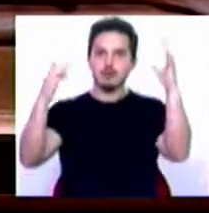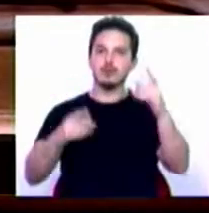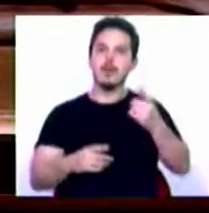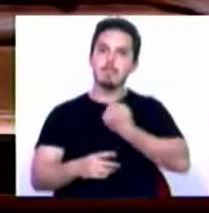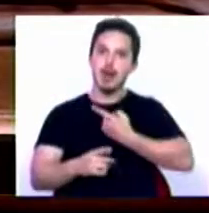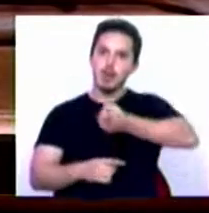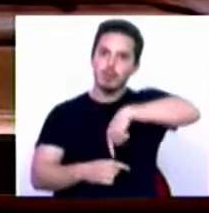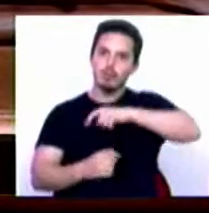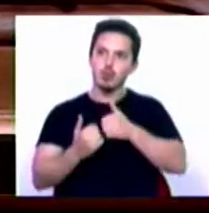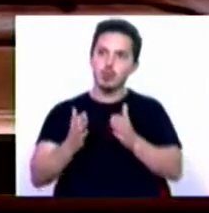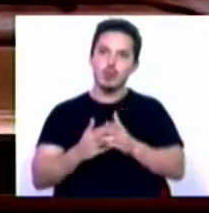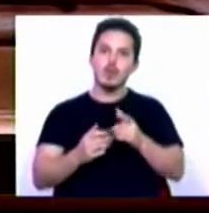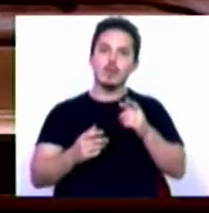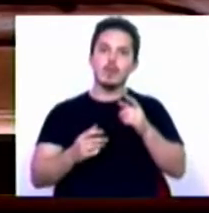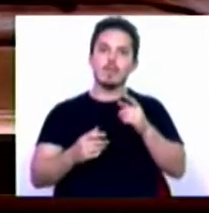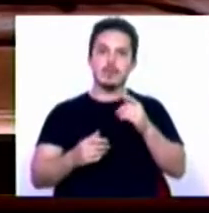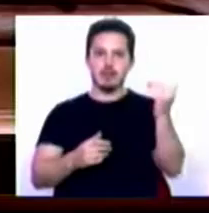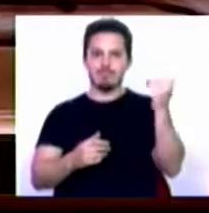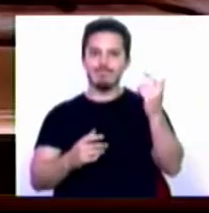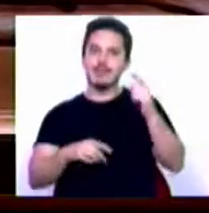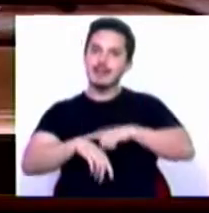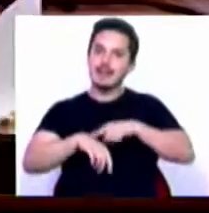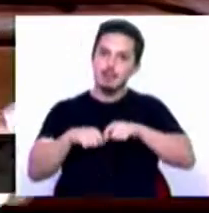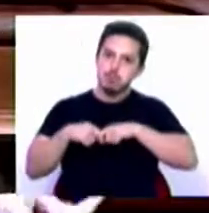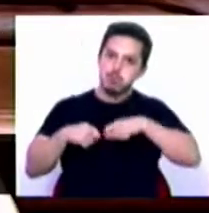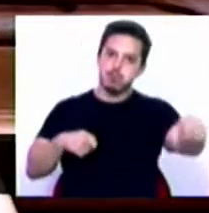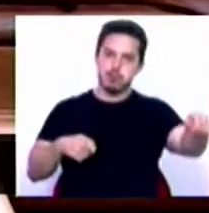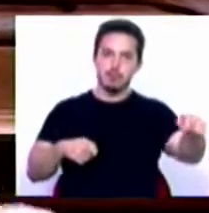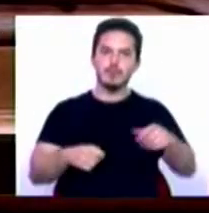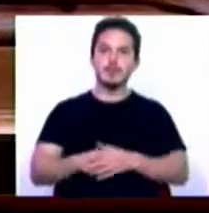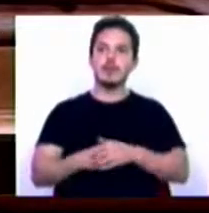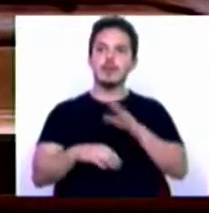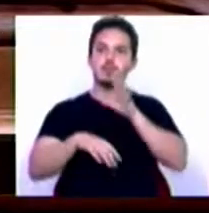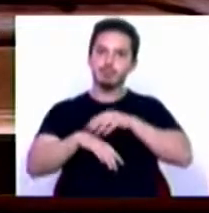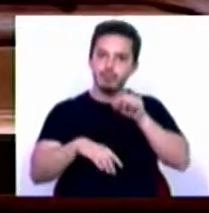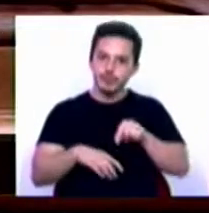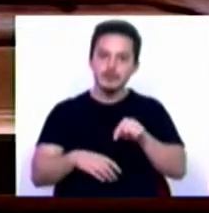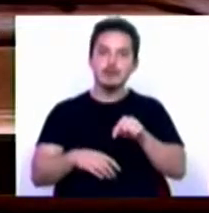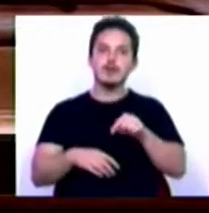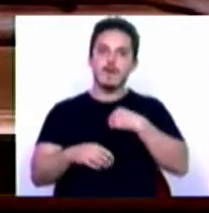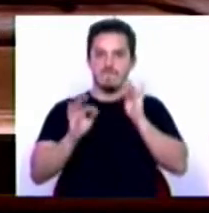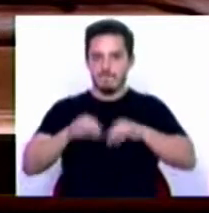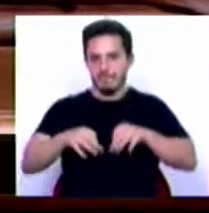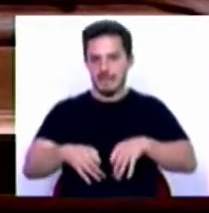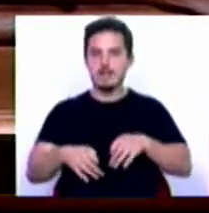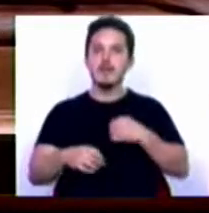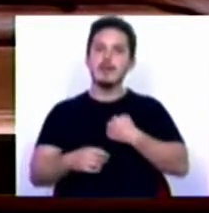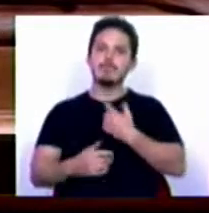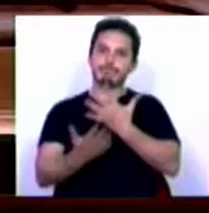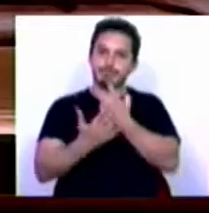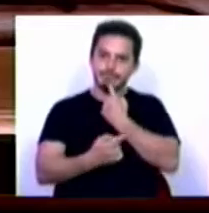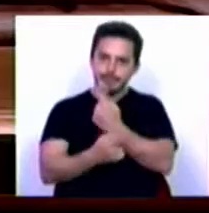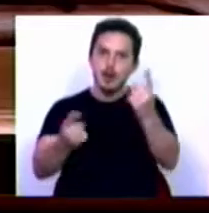convoca a todos, mas convoca durante bastante tempo. É por isto que termino, afirmando